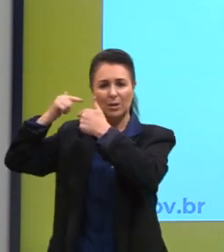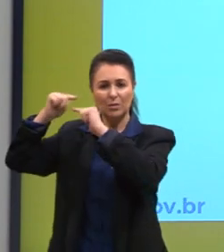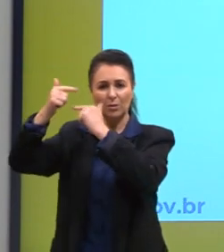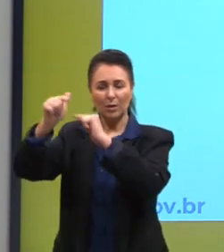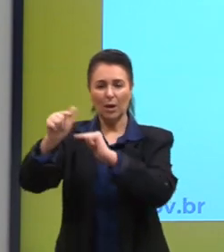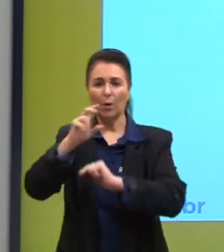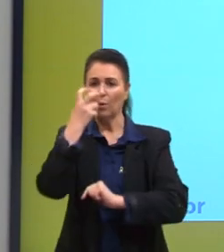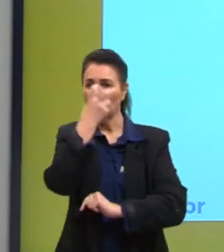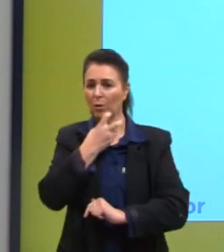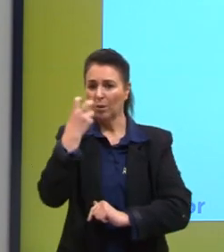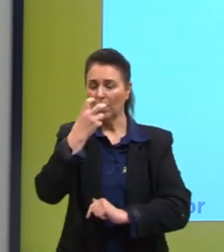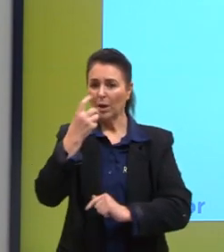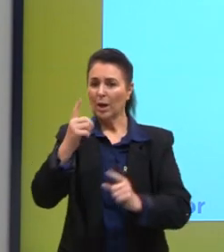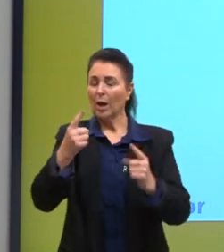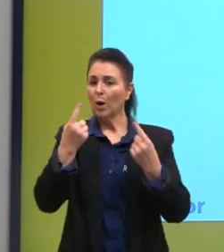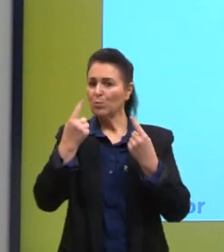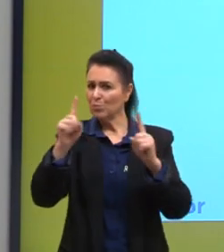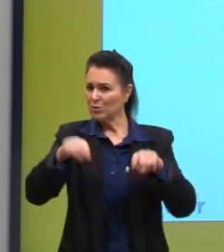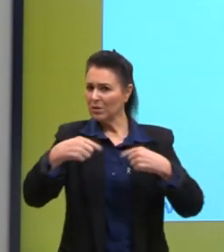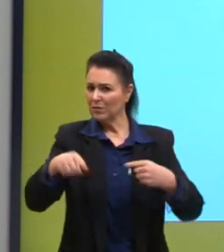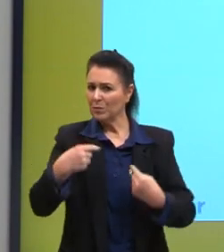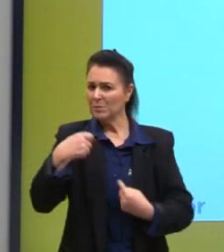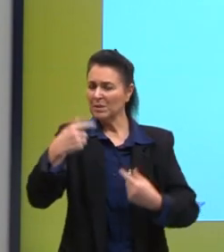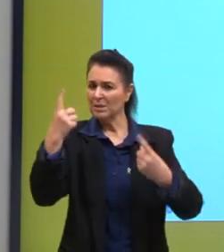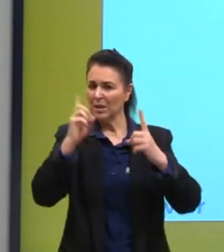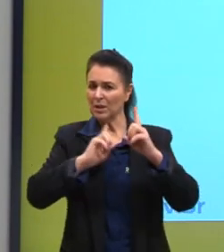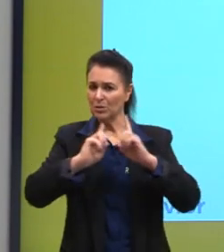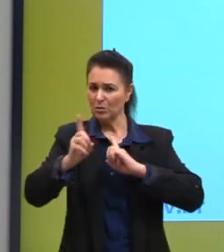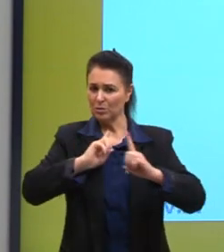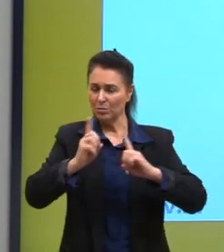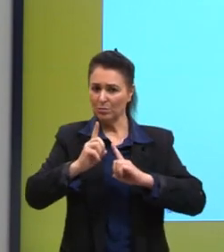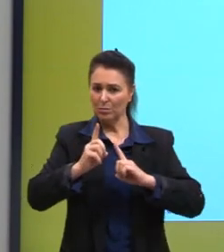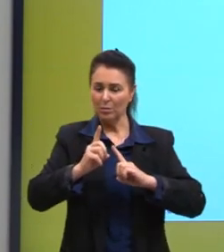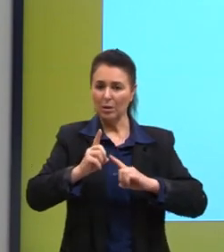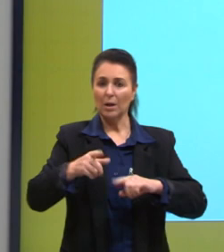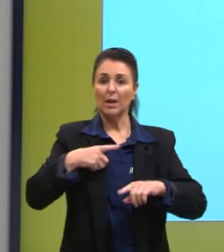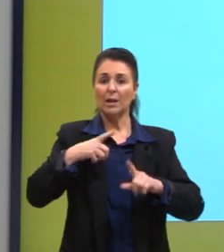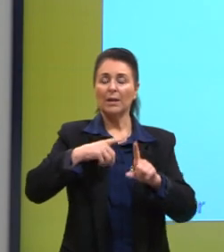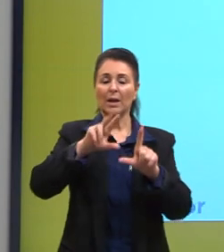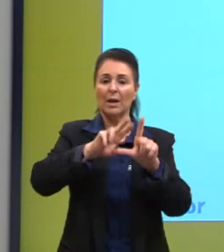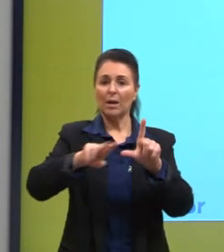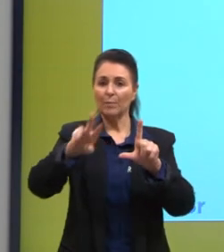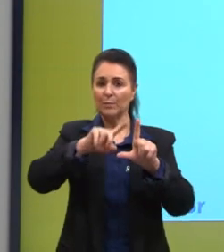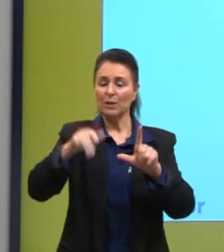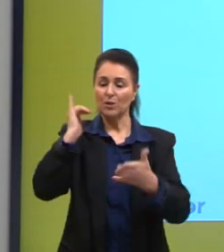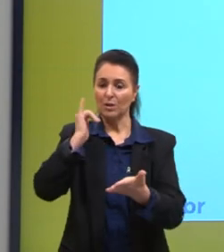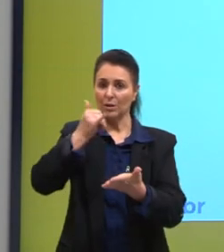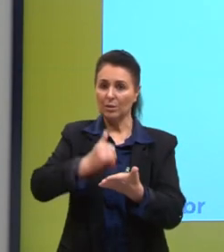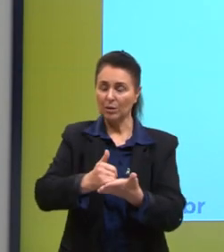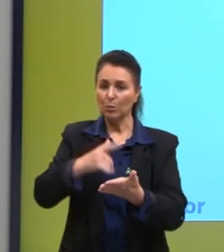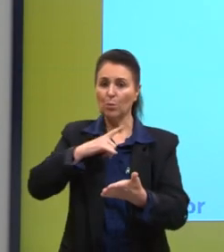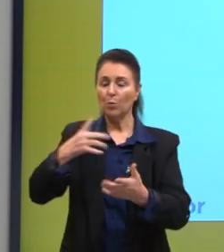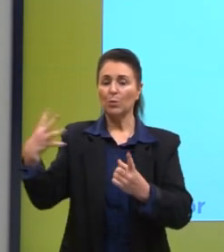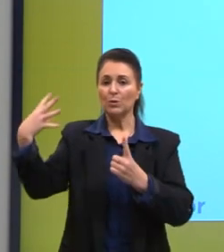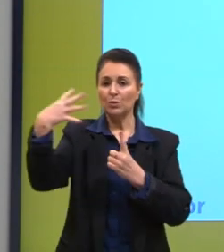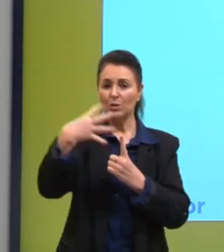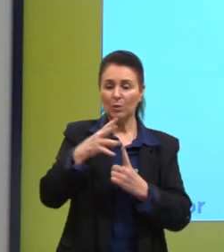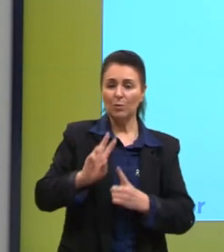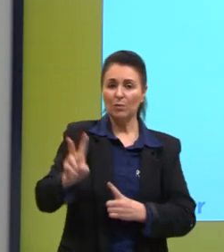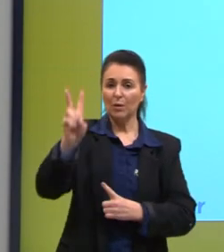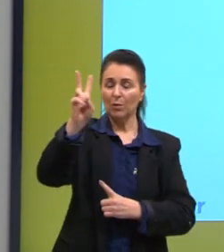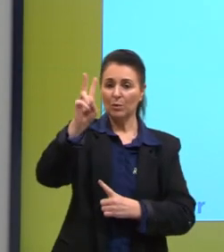desafio que necessita ser discutido. A exposição via mídia eletrônica com estilos e valores culturais de outras